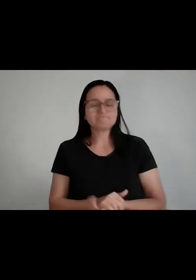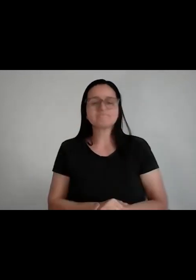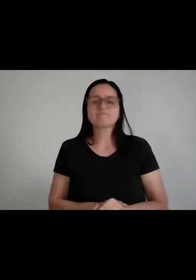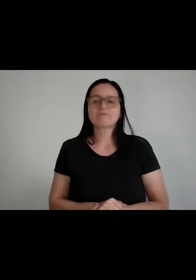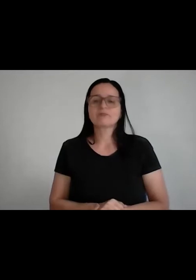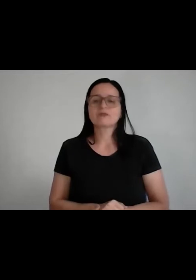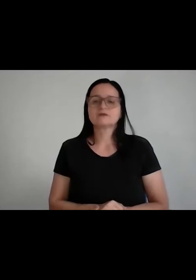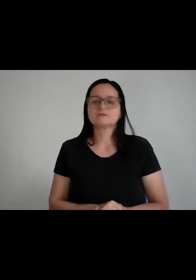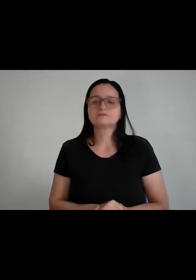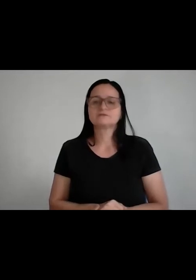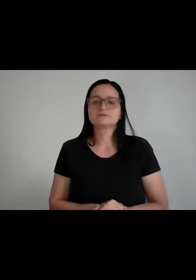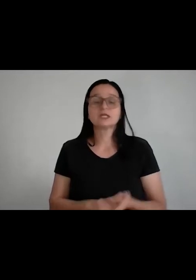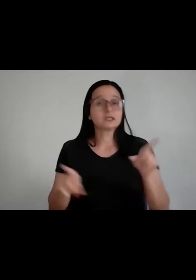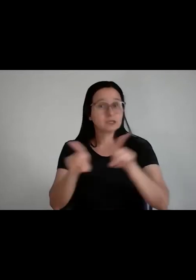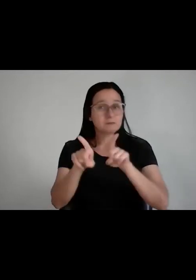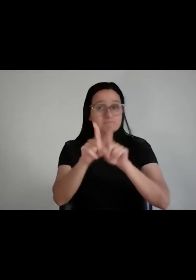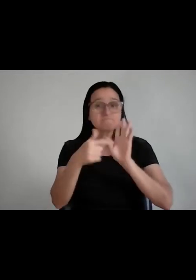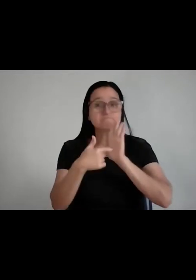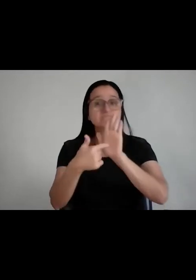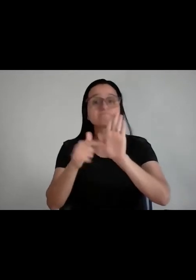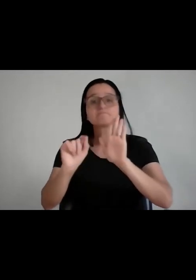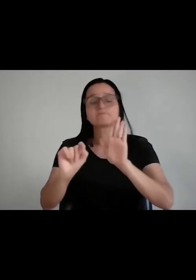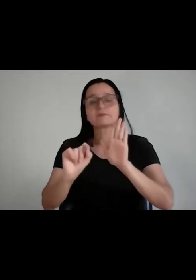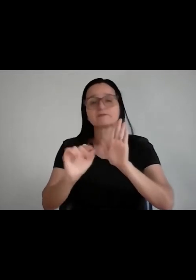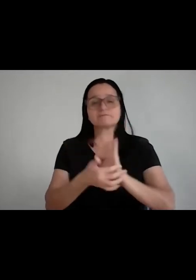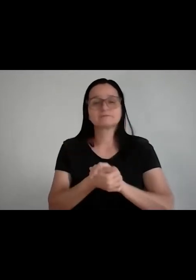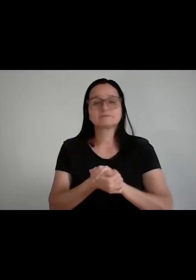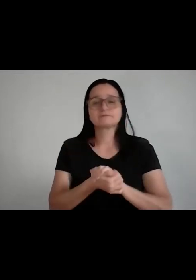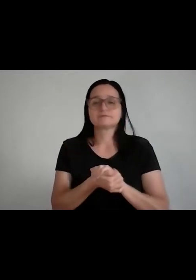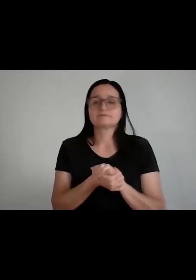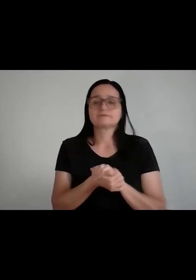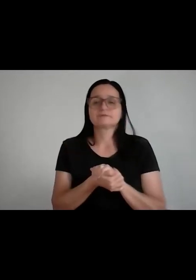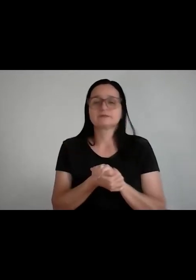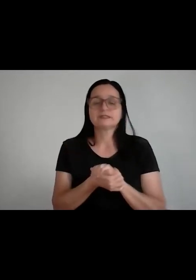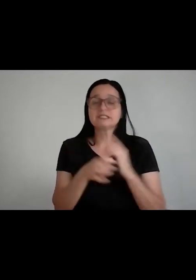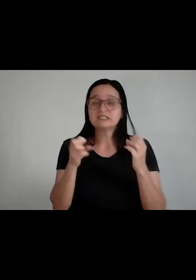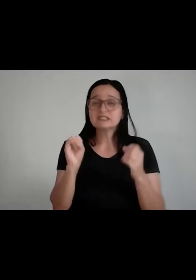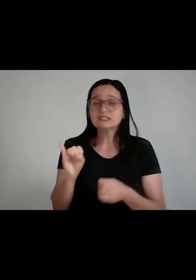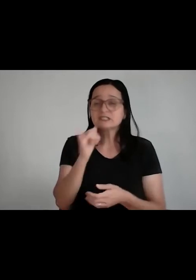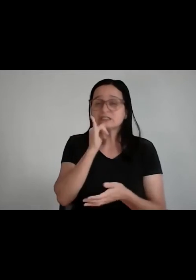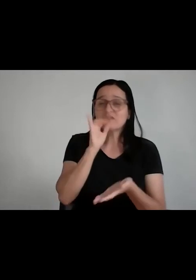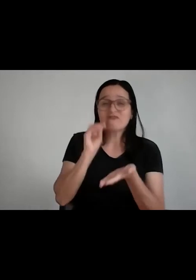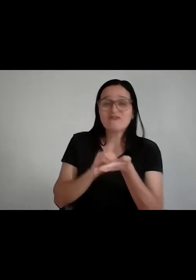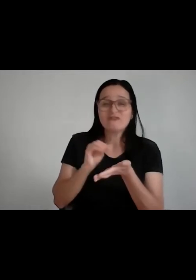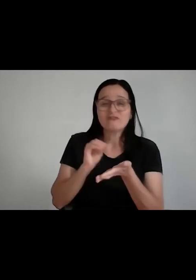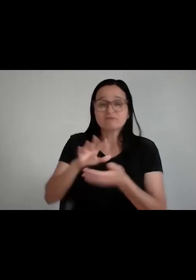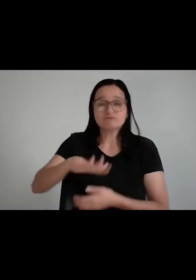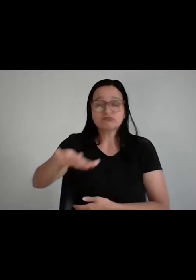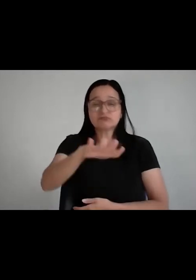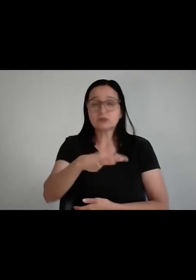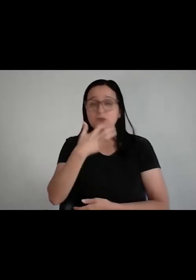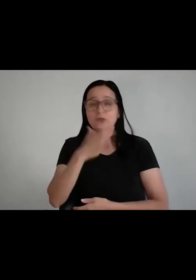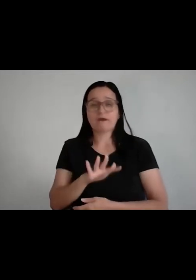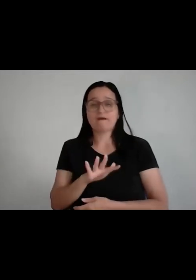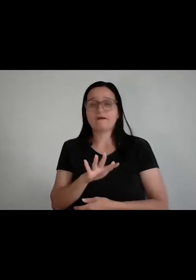A outra questão aqui que a gente vai abordar é a questão... Nessa questão, falta autoconhecimento para as pessoas, e essa